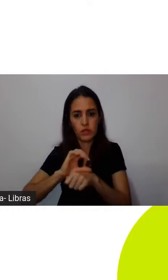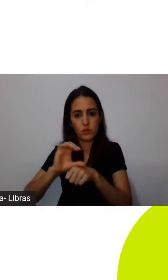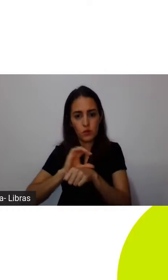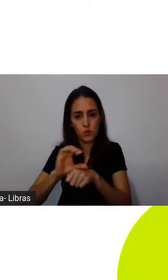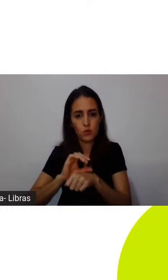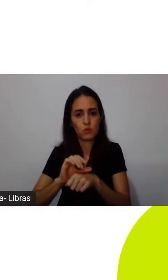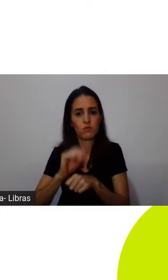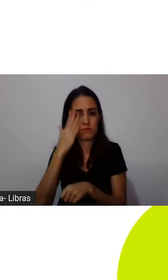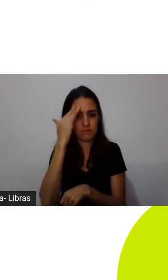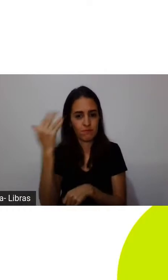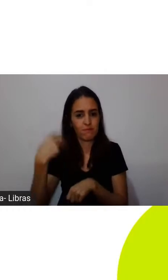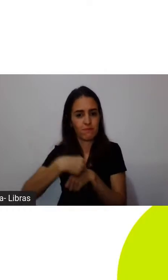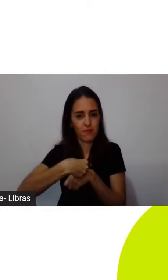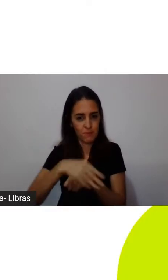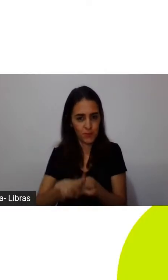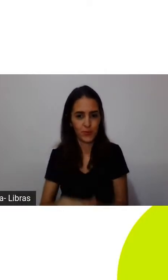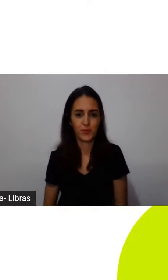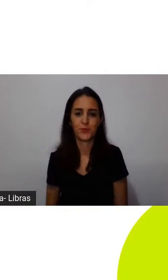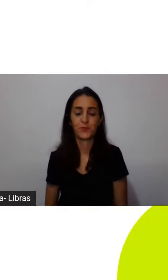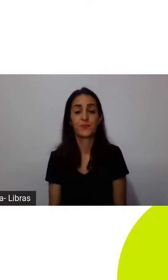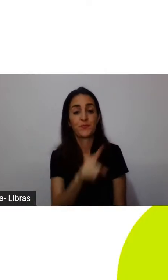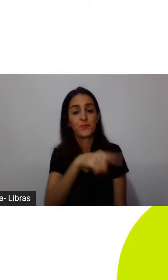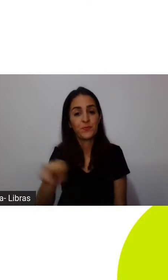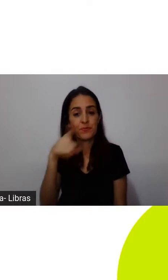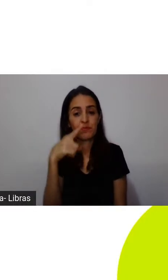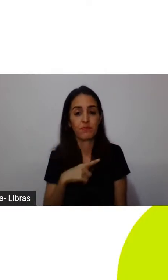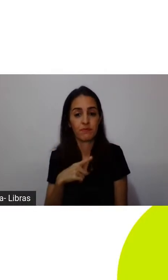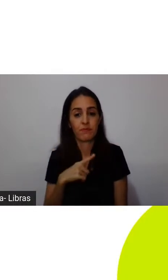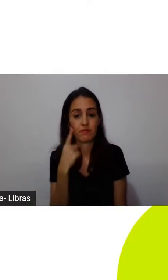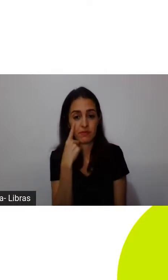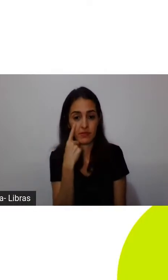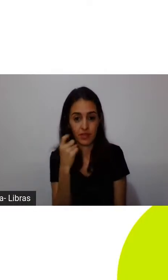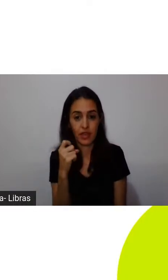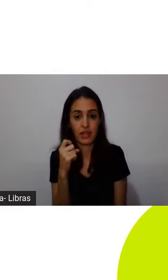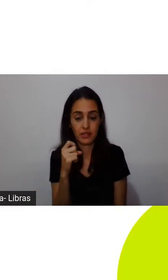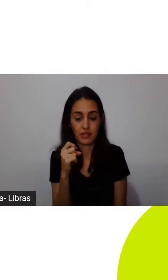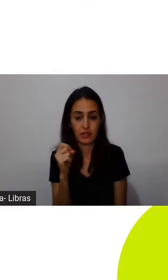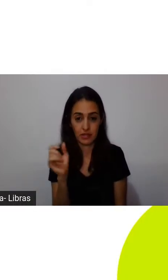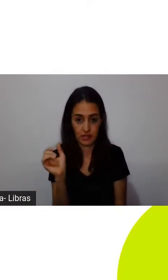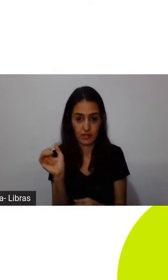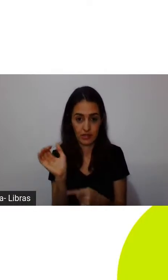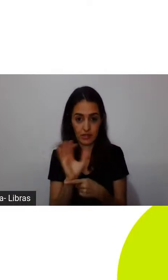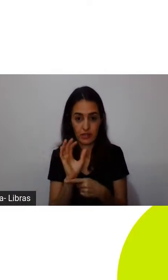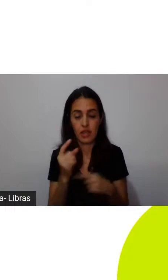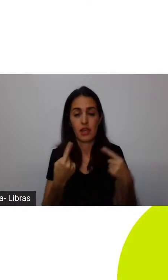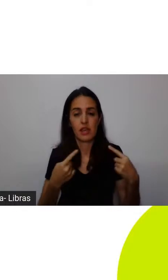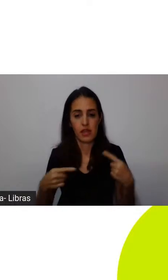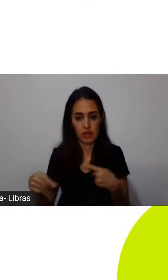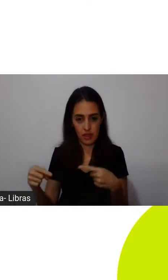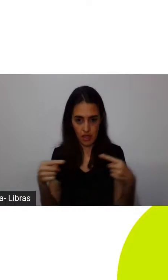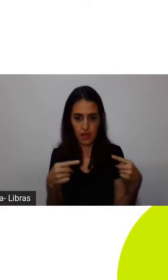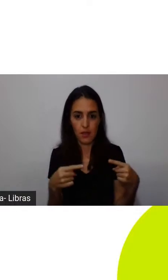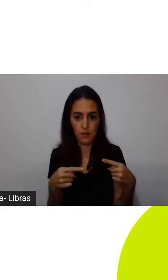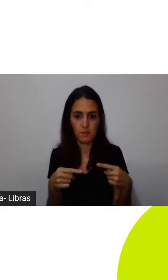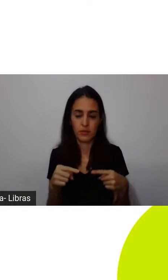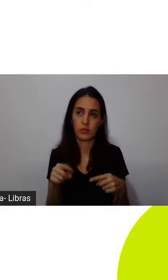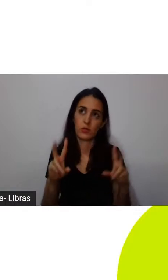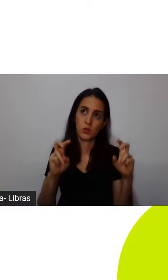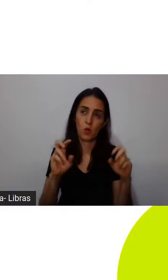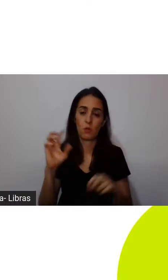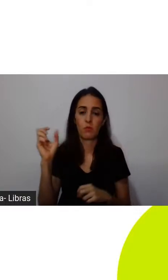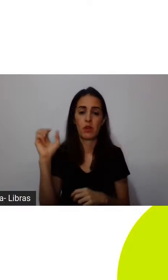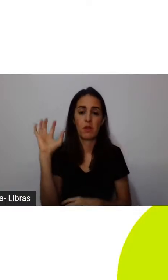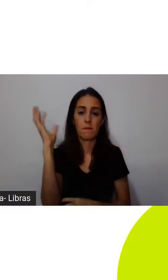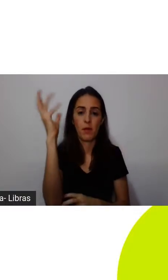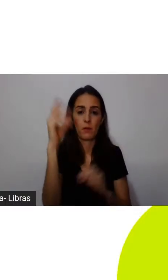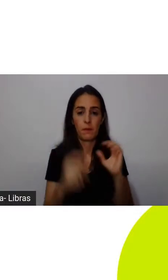Uma dica de filme aí, para vocês que se interessam por esse tema, pelas políticas do clima e do meio ambiente, assistirem ao